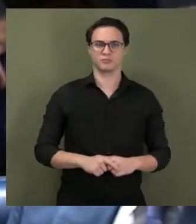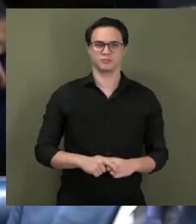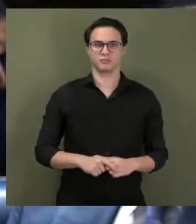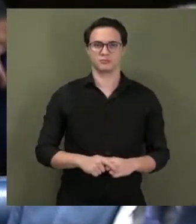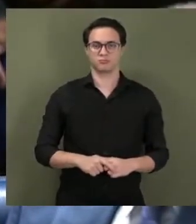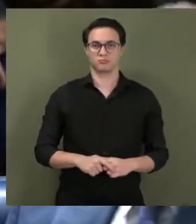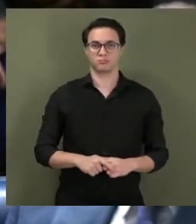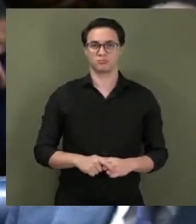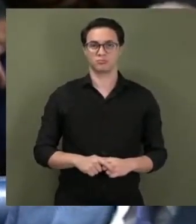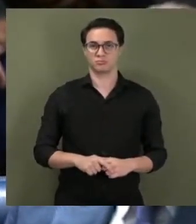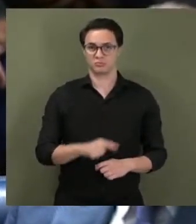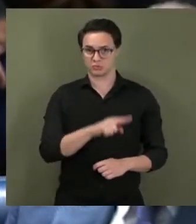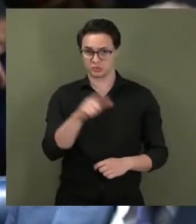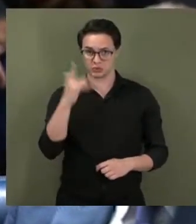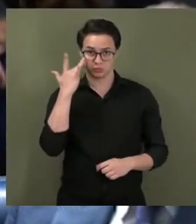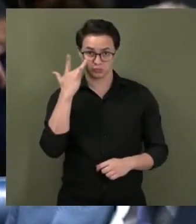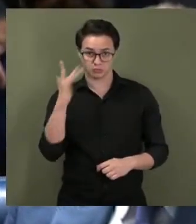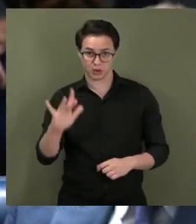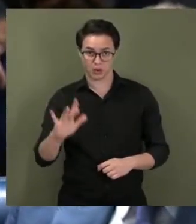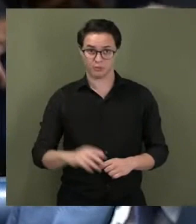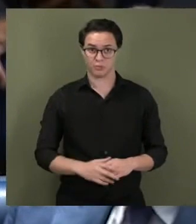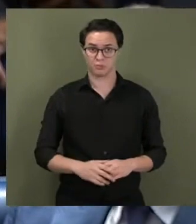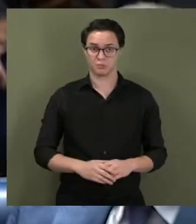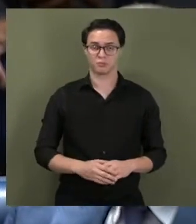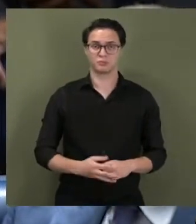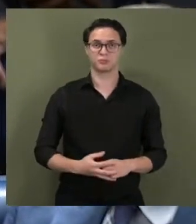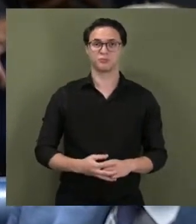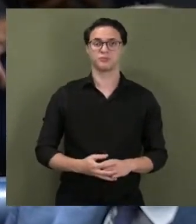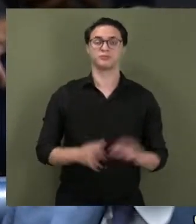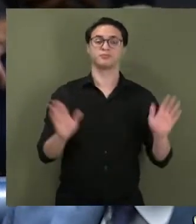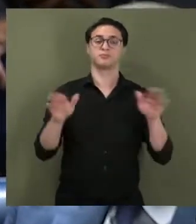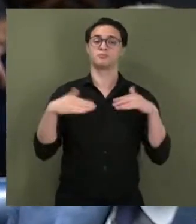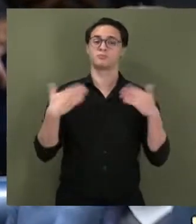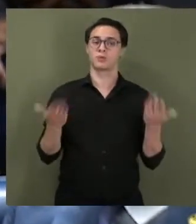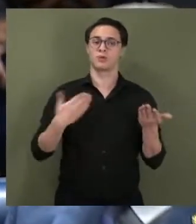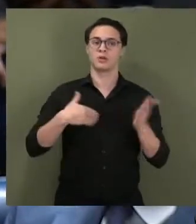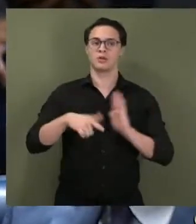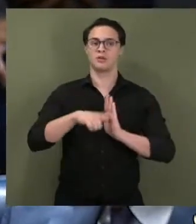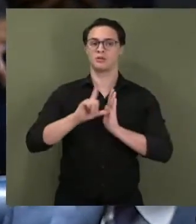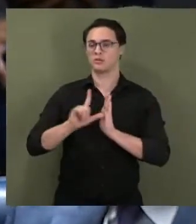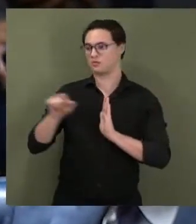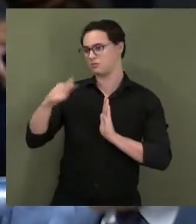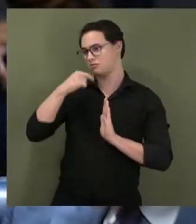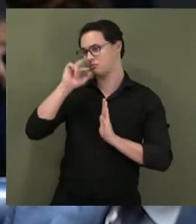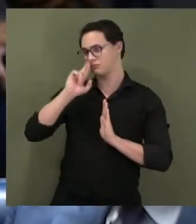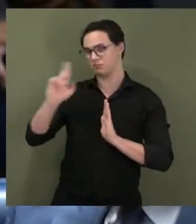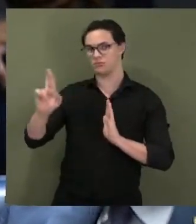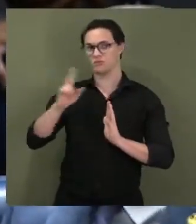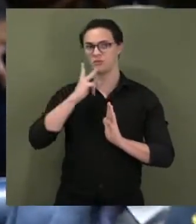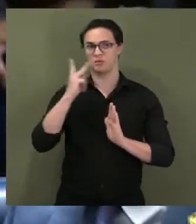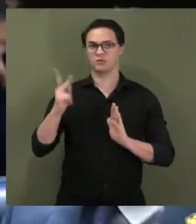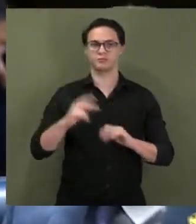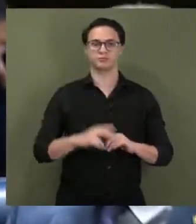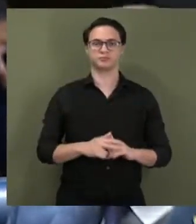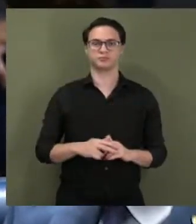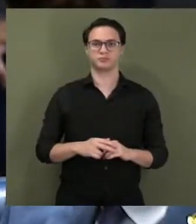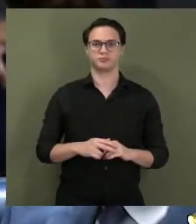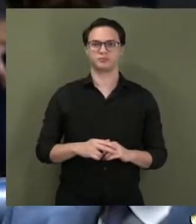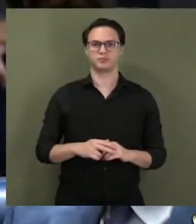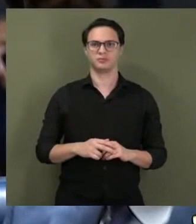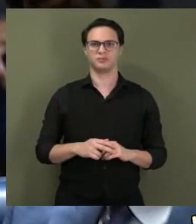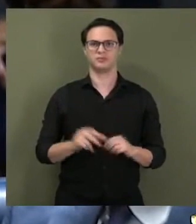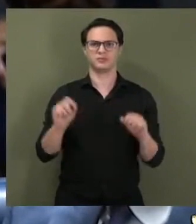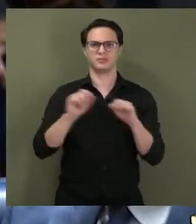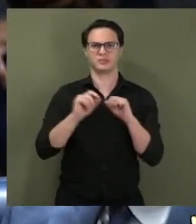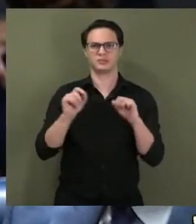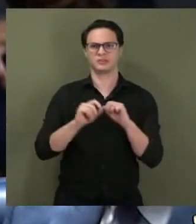Ou vocês não sabem disso? Então, presidente, antes de V. Exª falar e fazer essa reprimenta